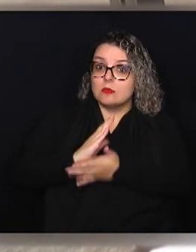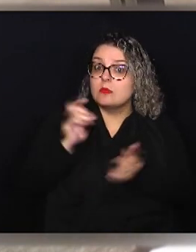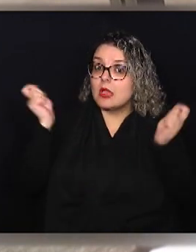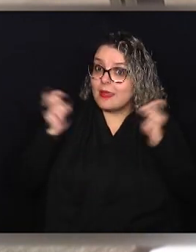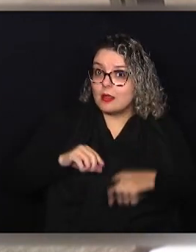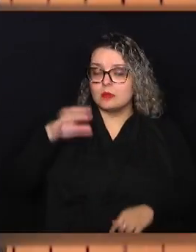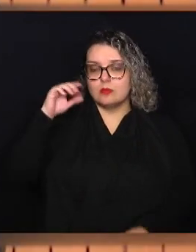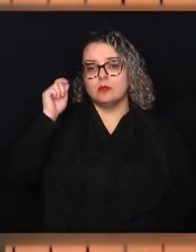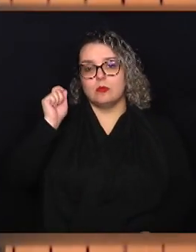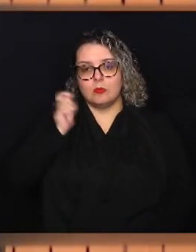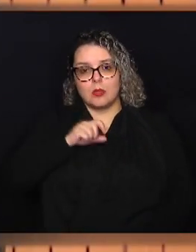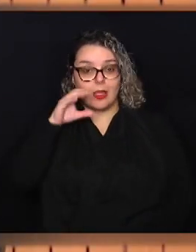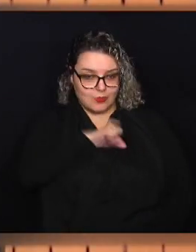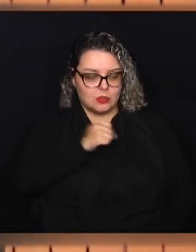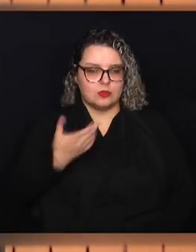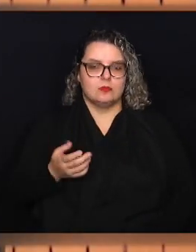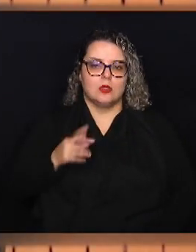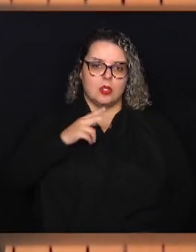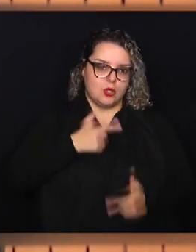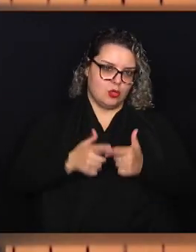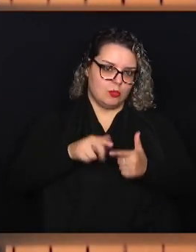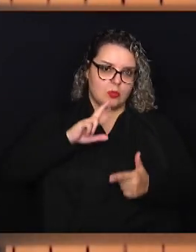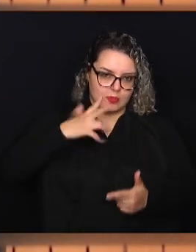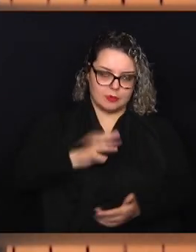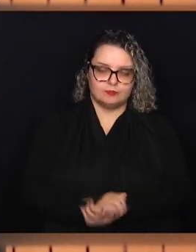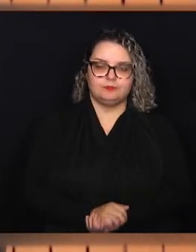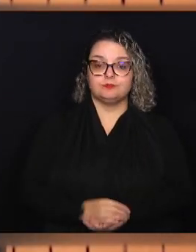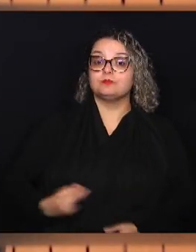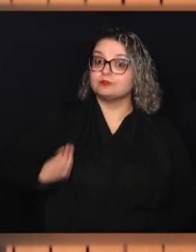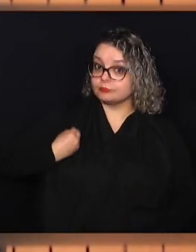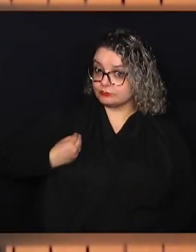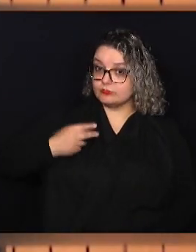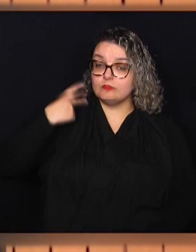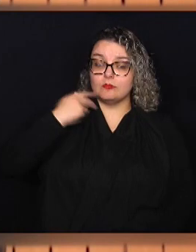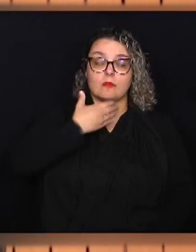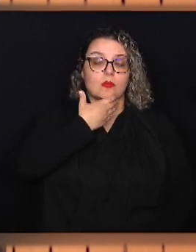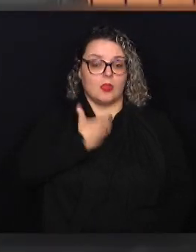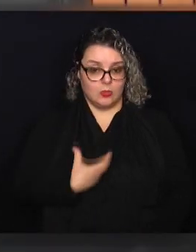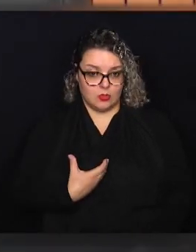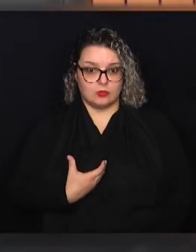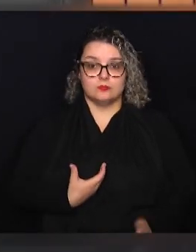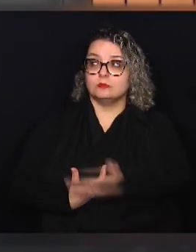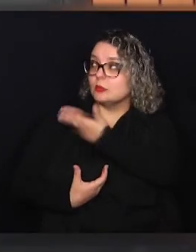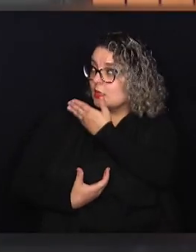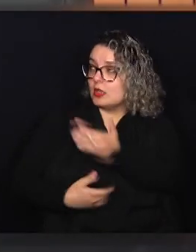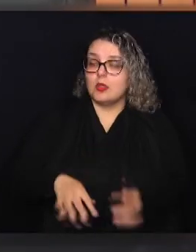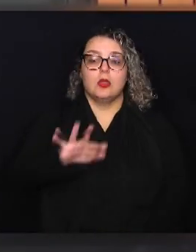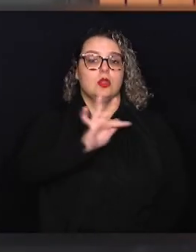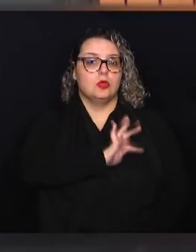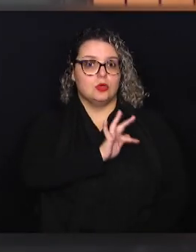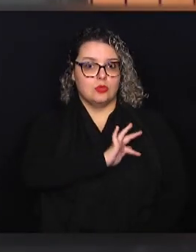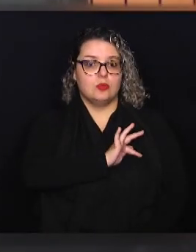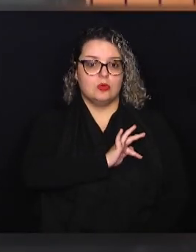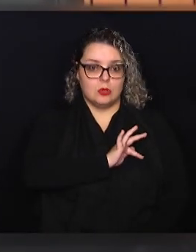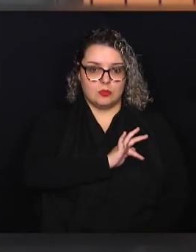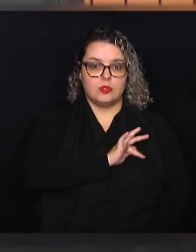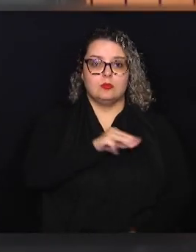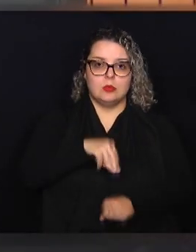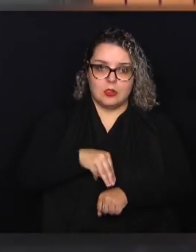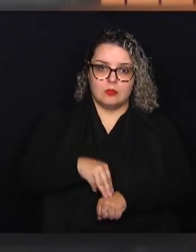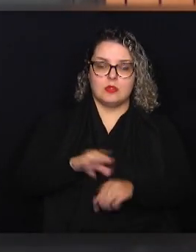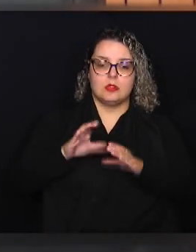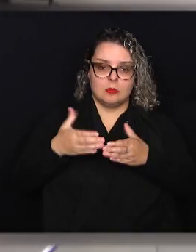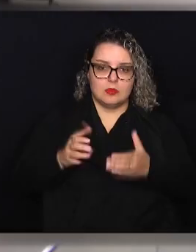e resolvido esse problema. Também estiveram presentes na reunião o vereador Carmo Luiz e o membro da comissão, vereador